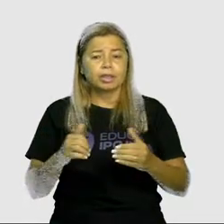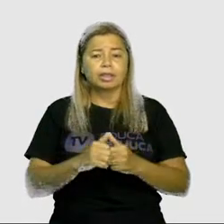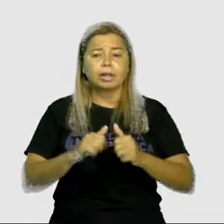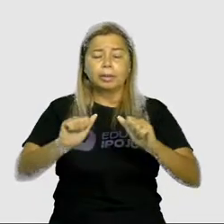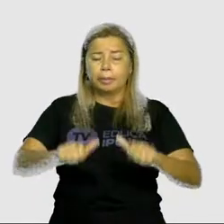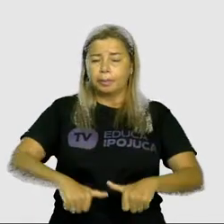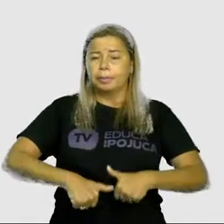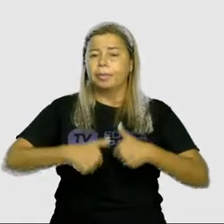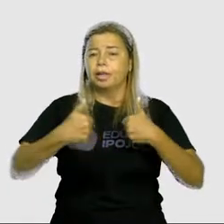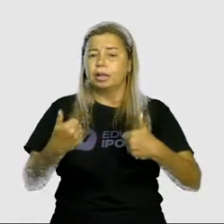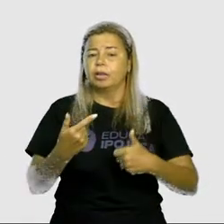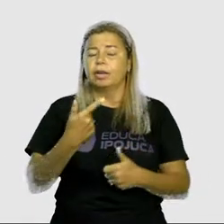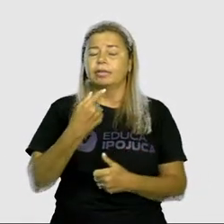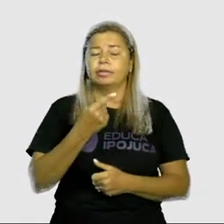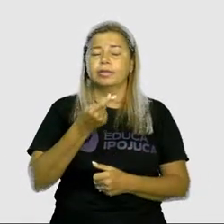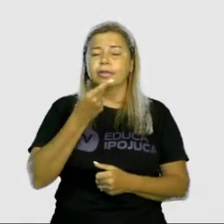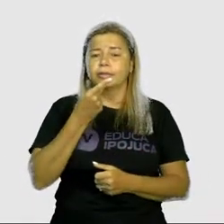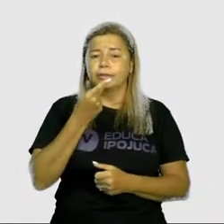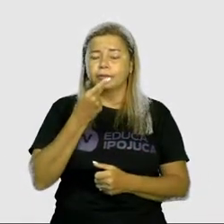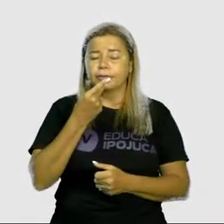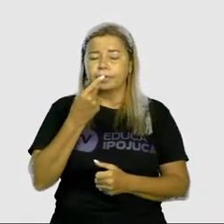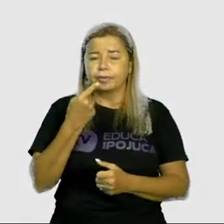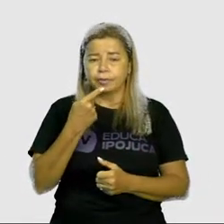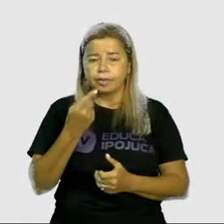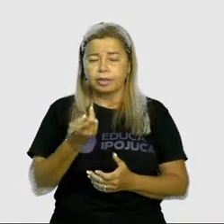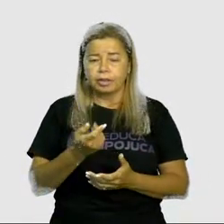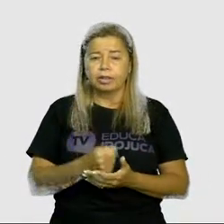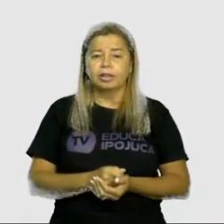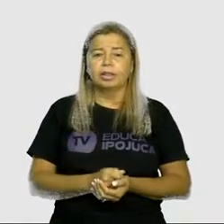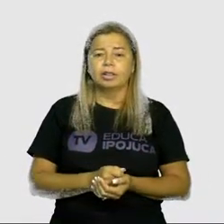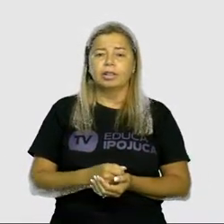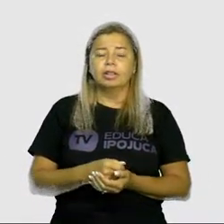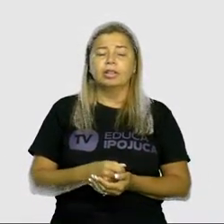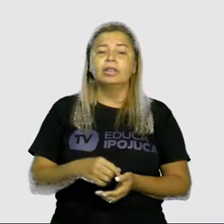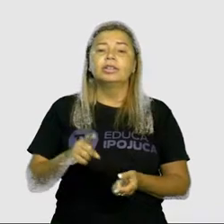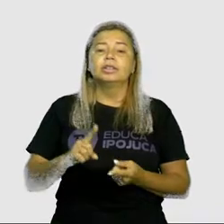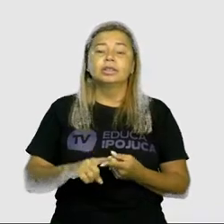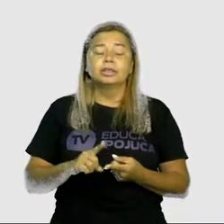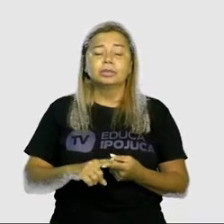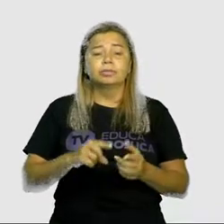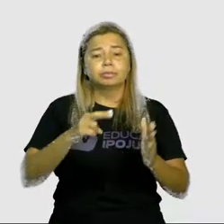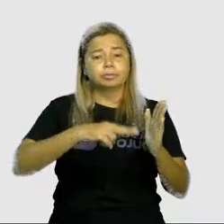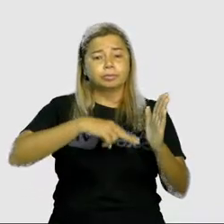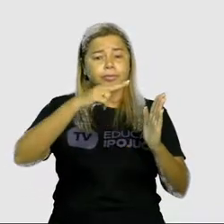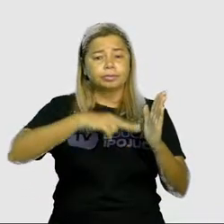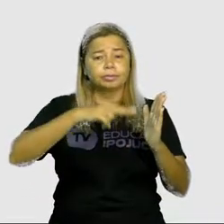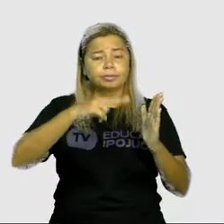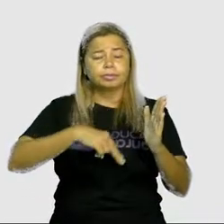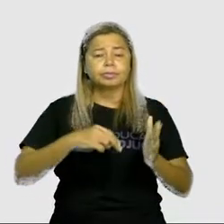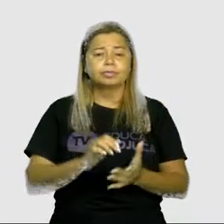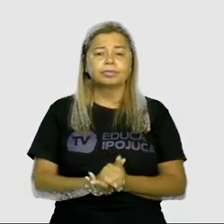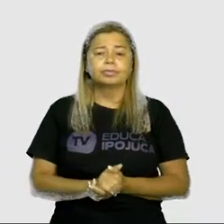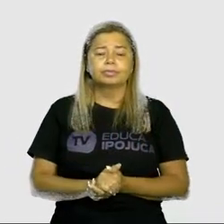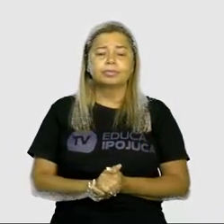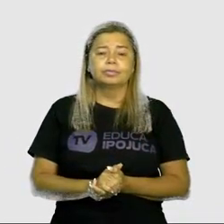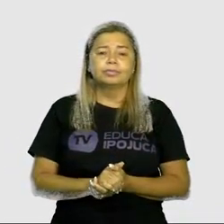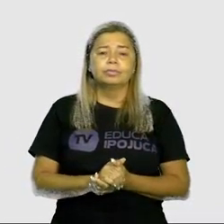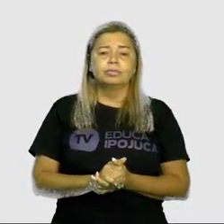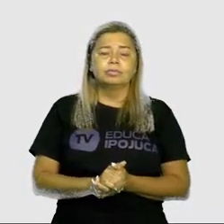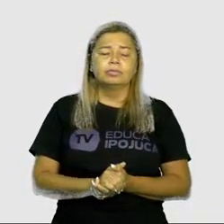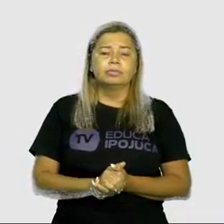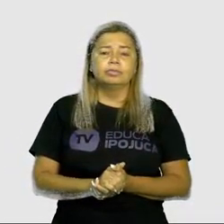nossa pronúncia, a nossa dicção, a nossa leitura também. Nos ajuda a